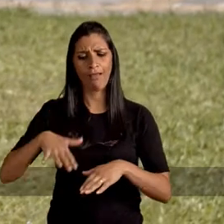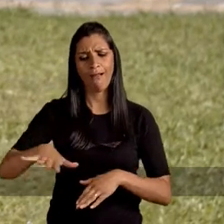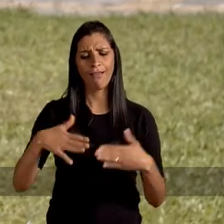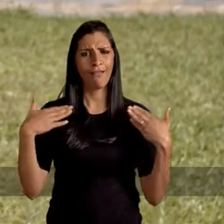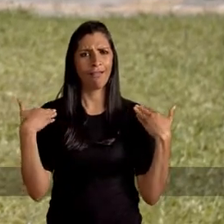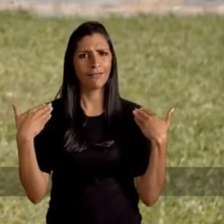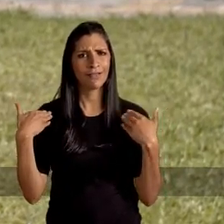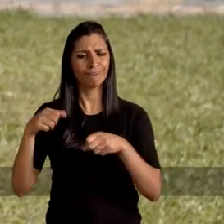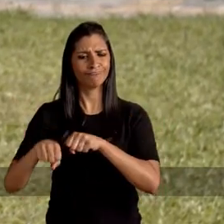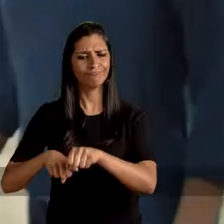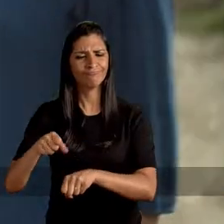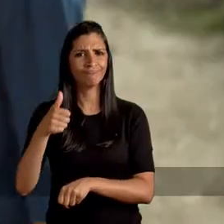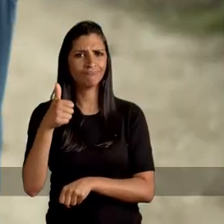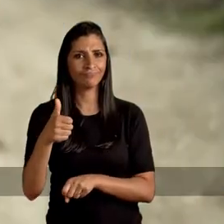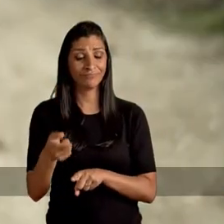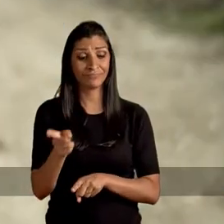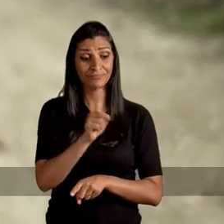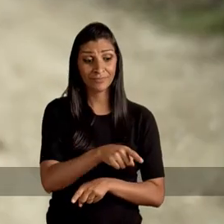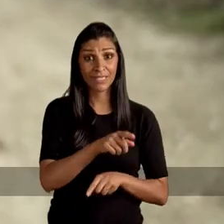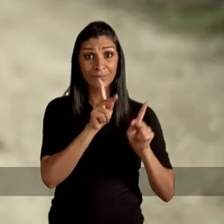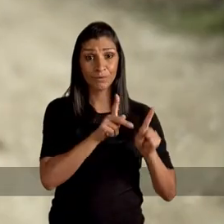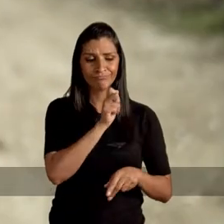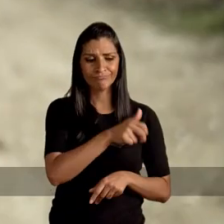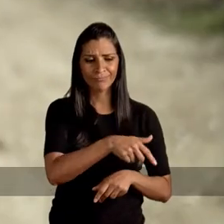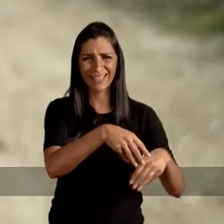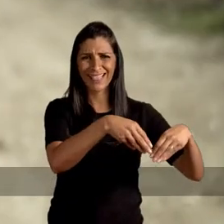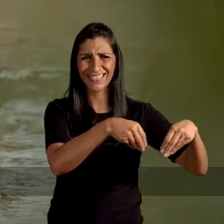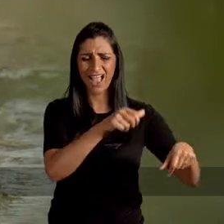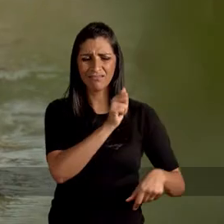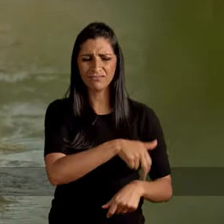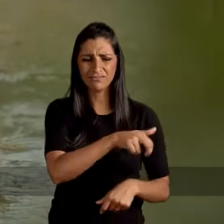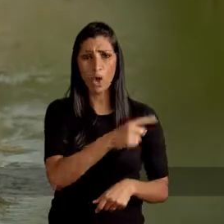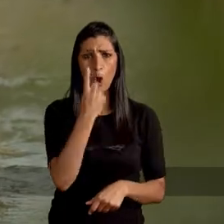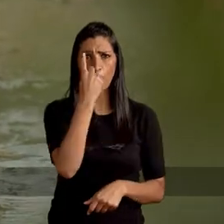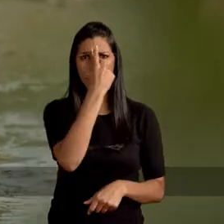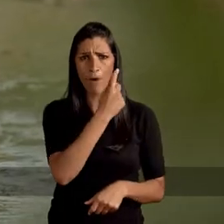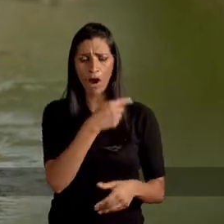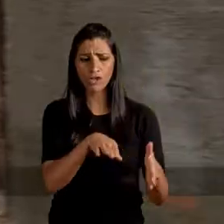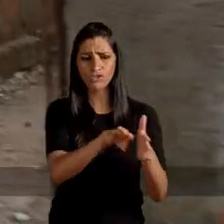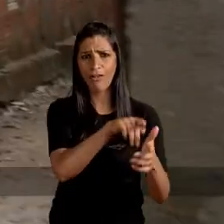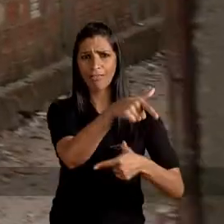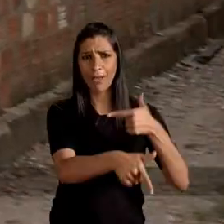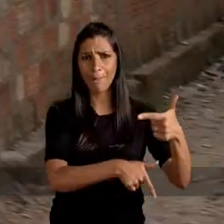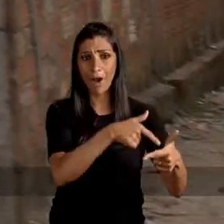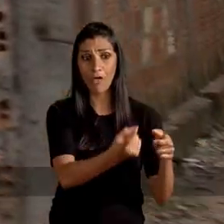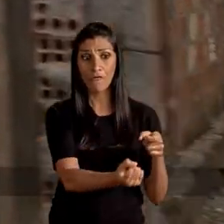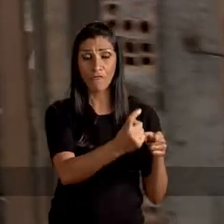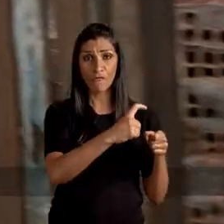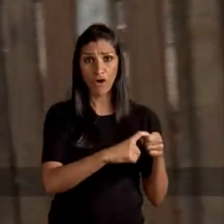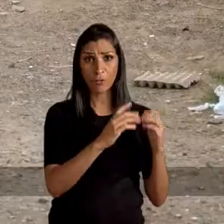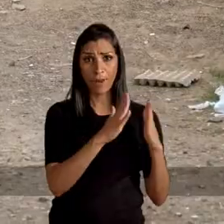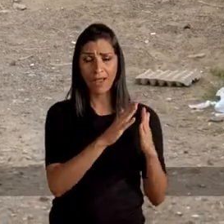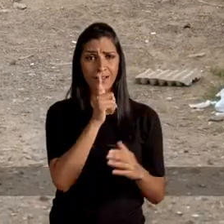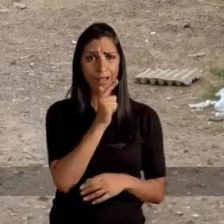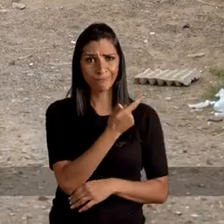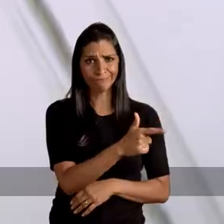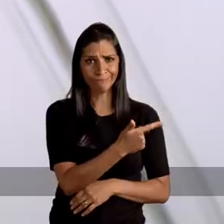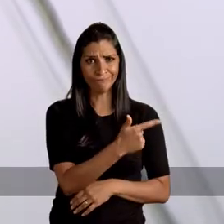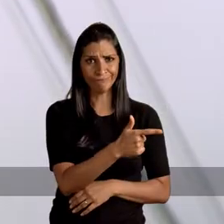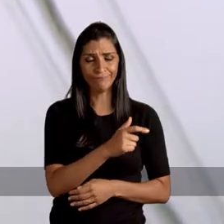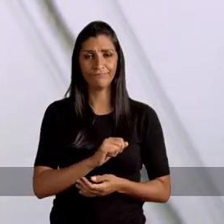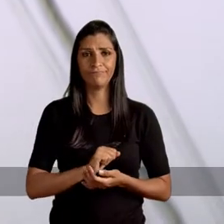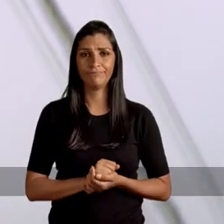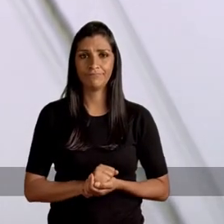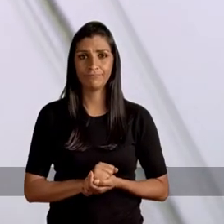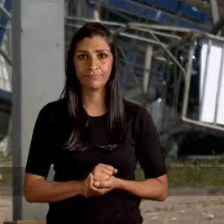área de lazer e ciclovia. Aqui as pessoas caminham na terra, levam uma hora para chegar no serviço e voltam às vezes sem